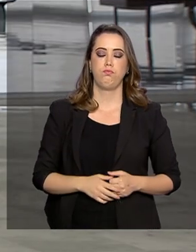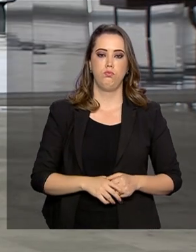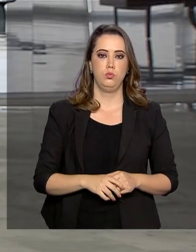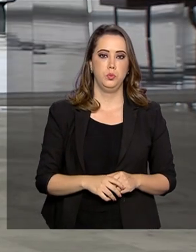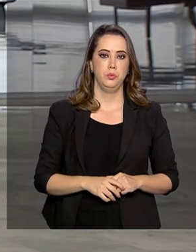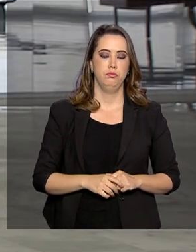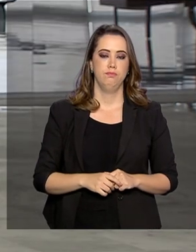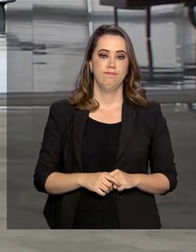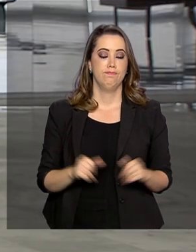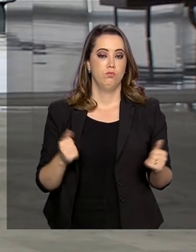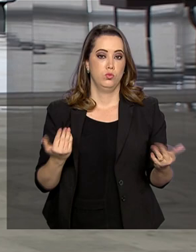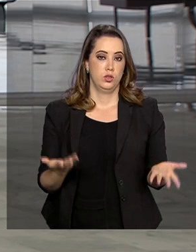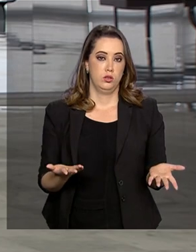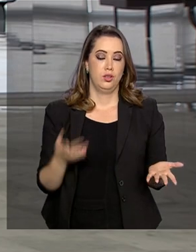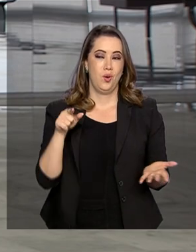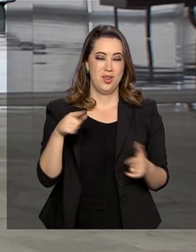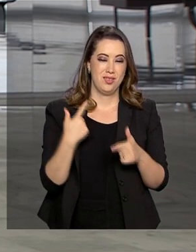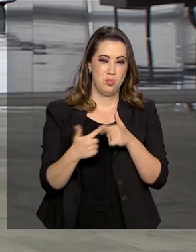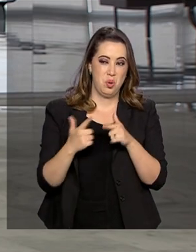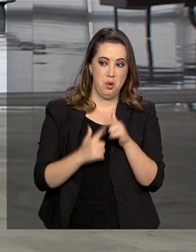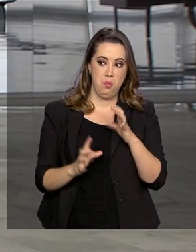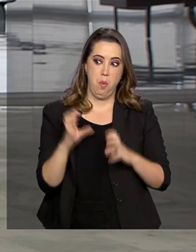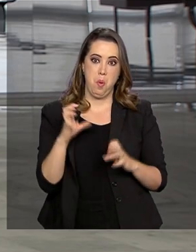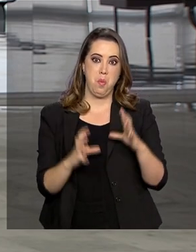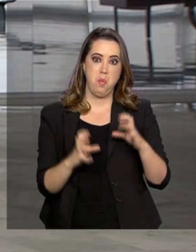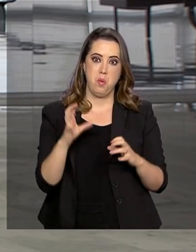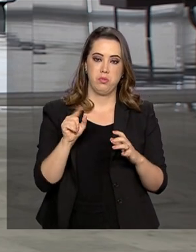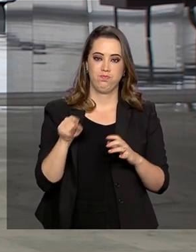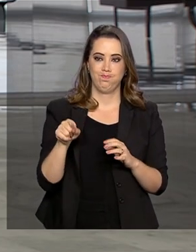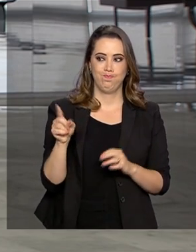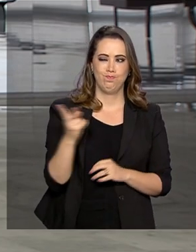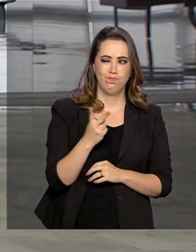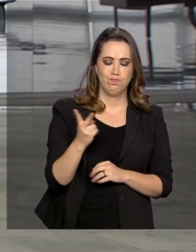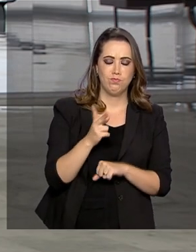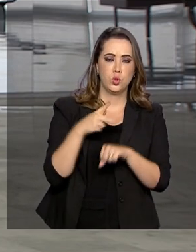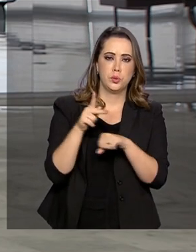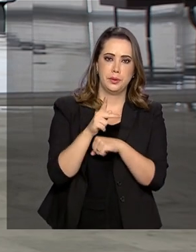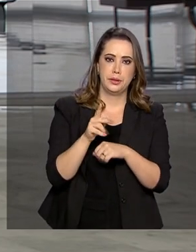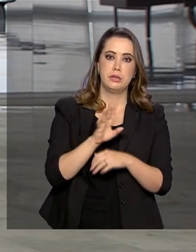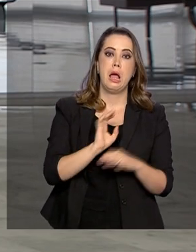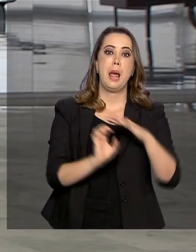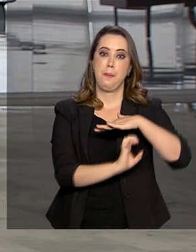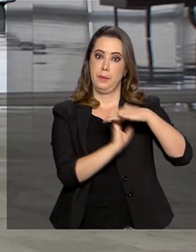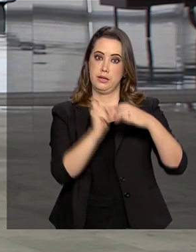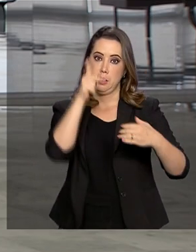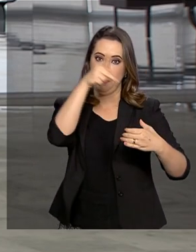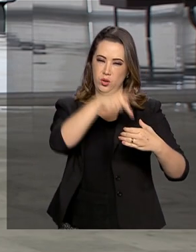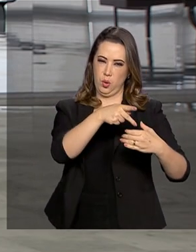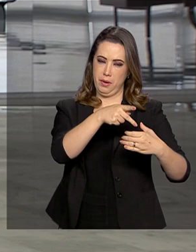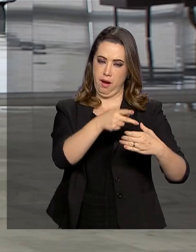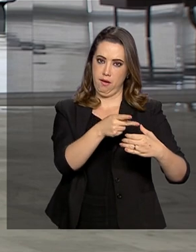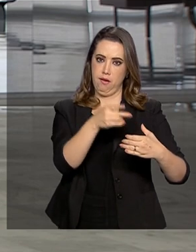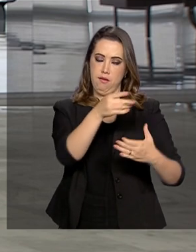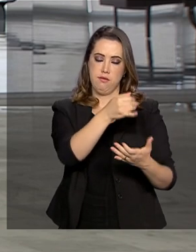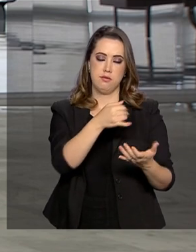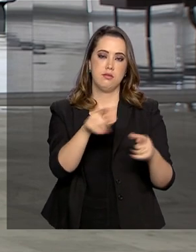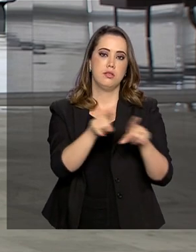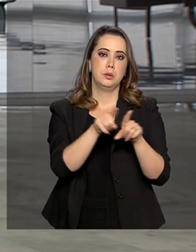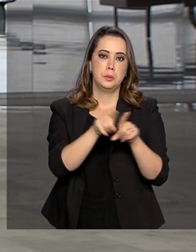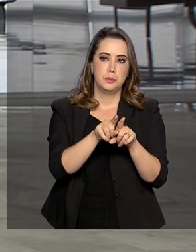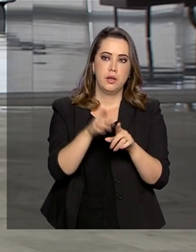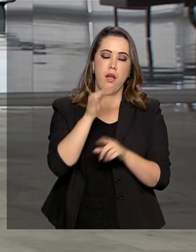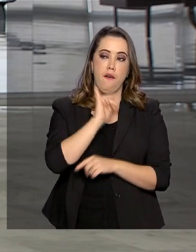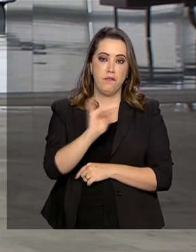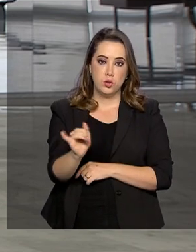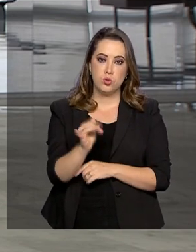Olha, Roberto, por causa desses conflitos, a Petrobras também se manifestou. Ela disse que vai continuar avaliando, monitorando o mercado internacional